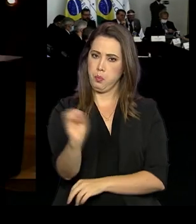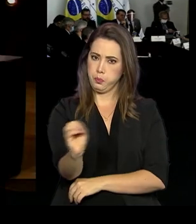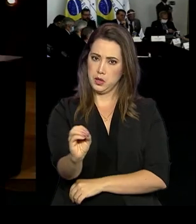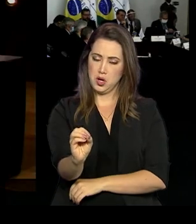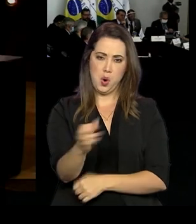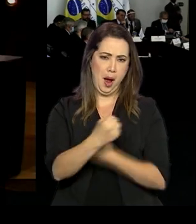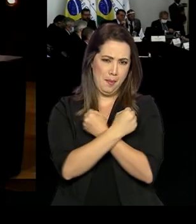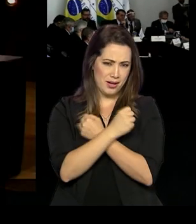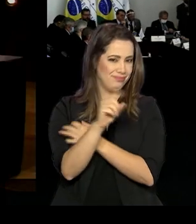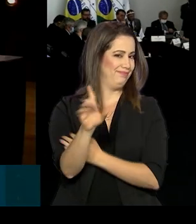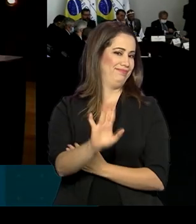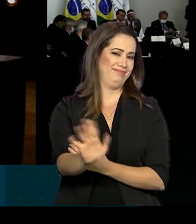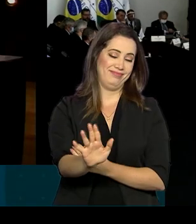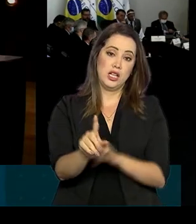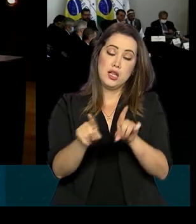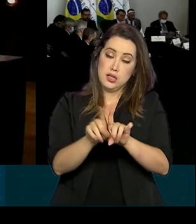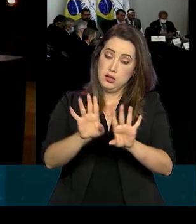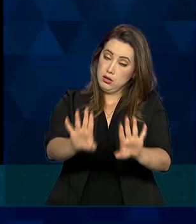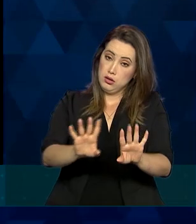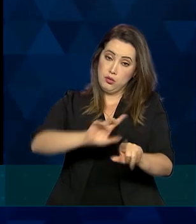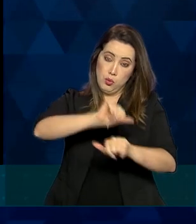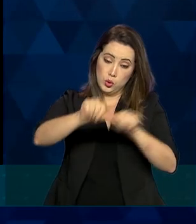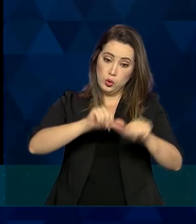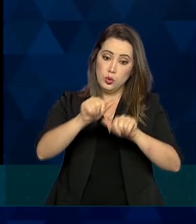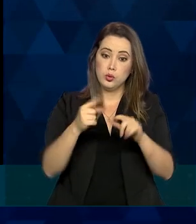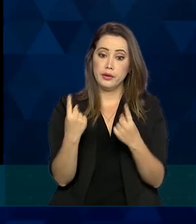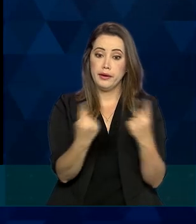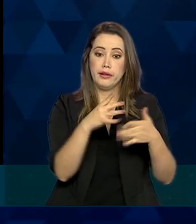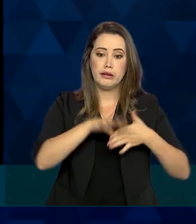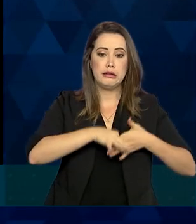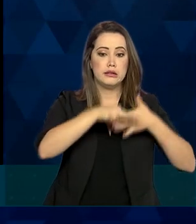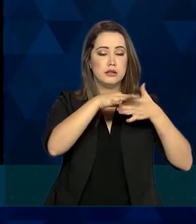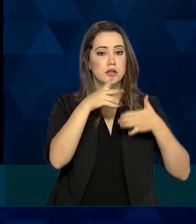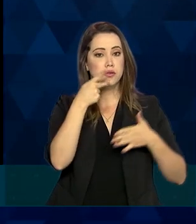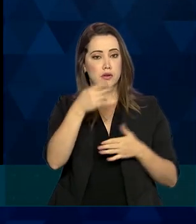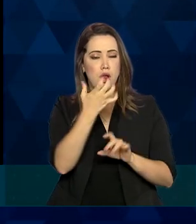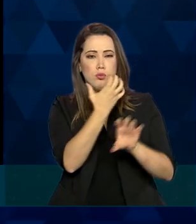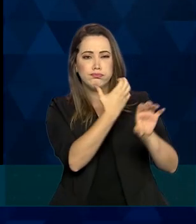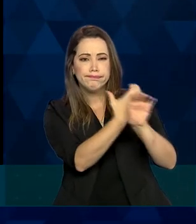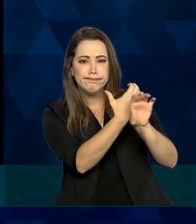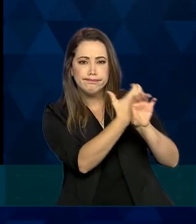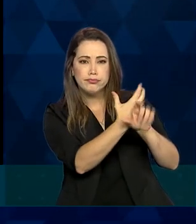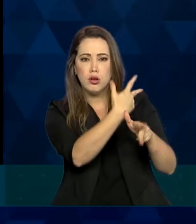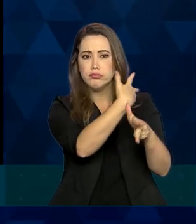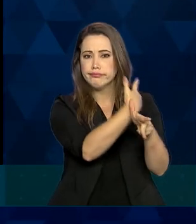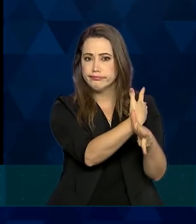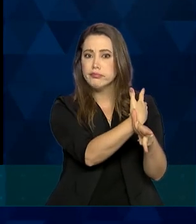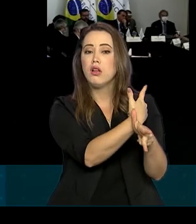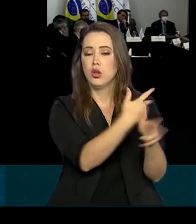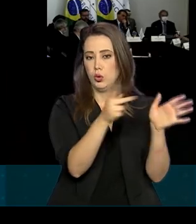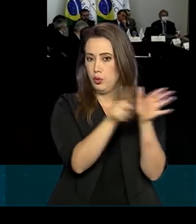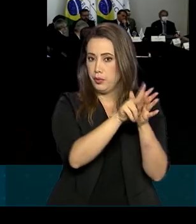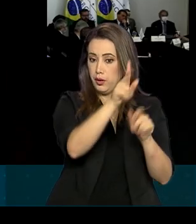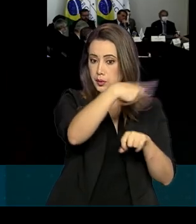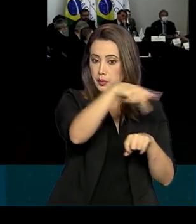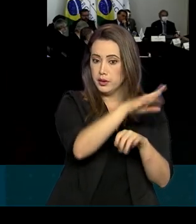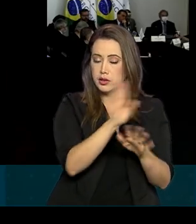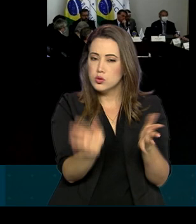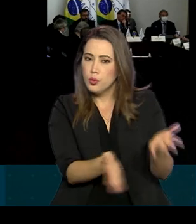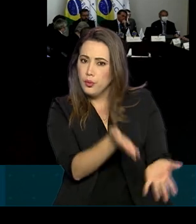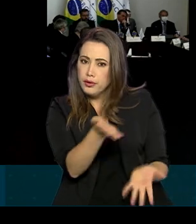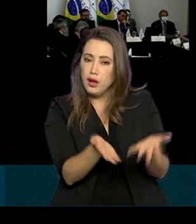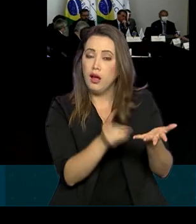abraços entre os chefes de Estado. Em vez disso, cada líder falou por videoconferência do seu próprio país, cuidado